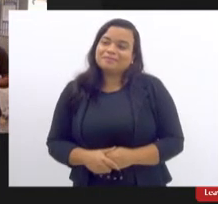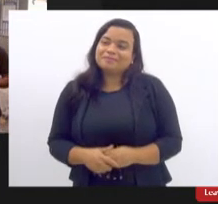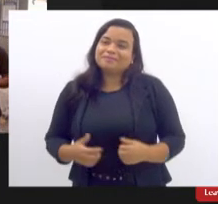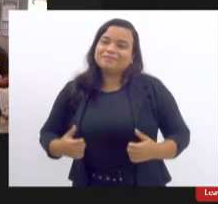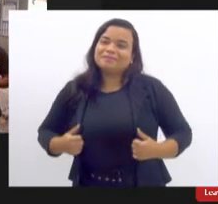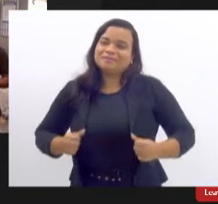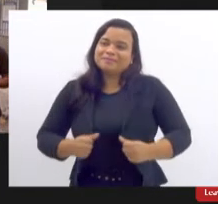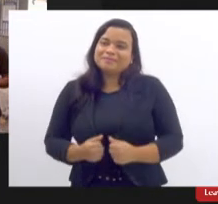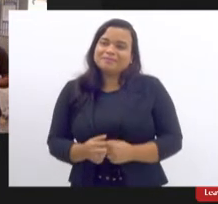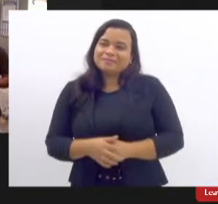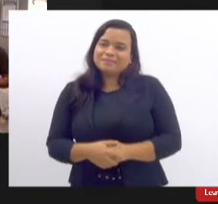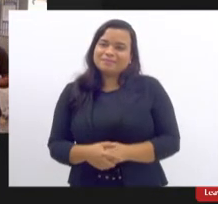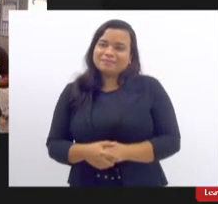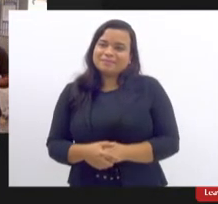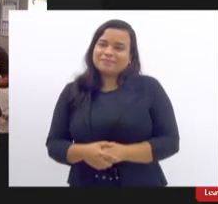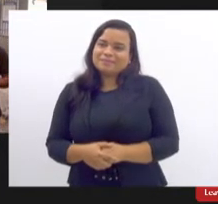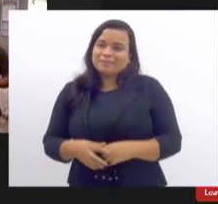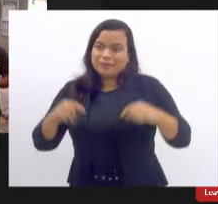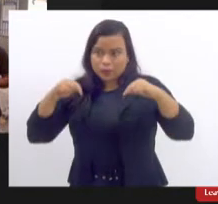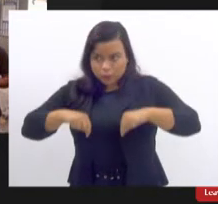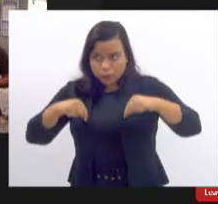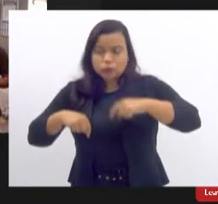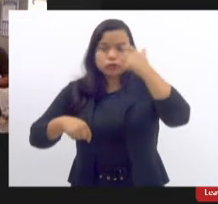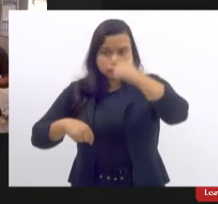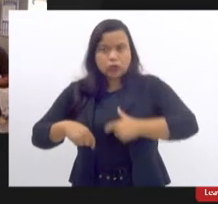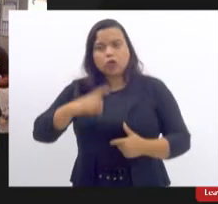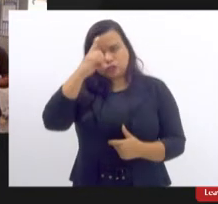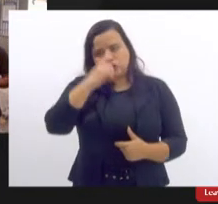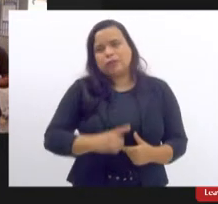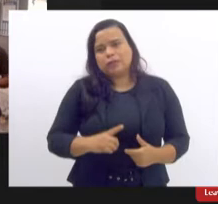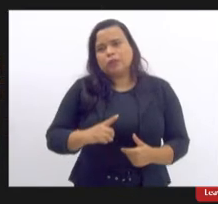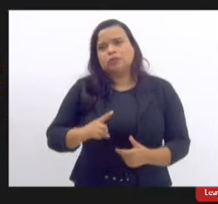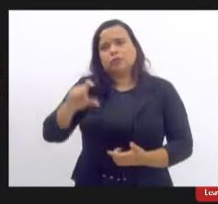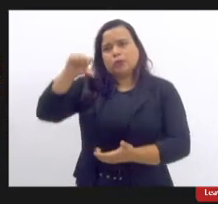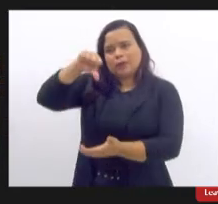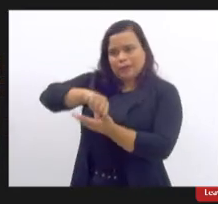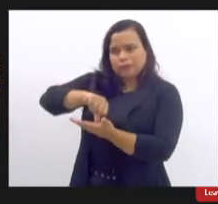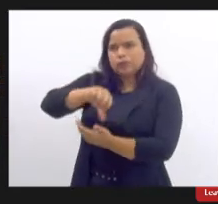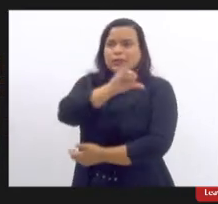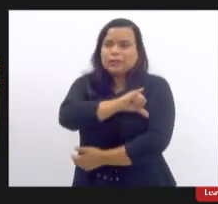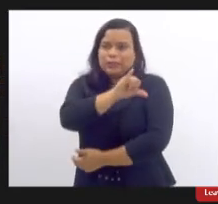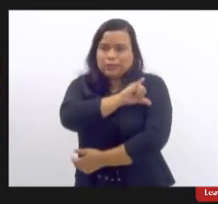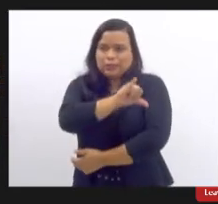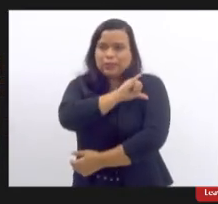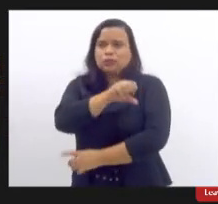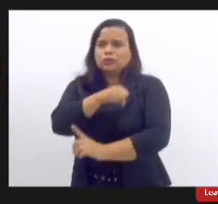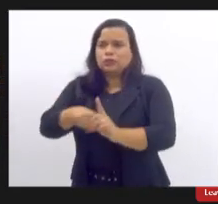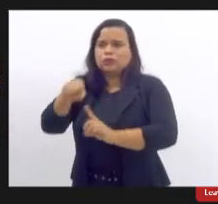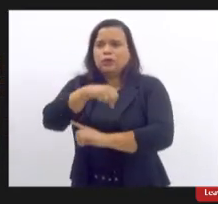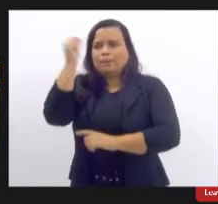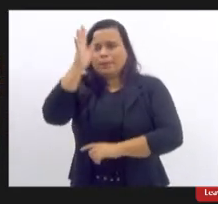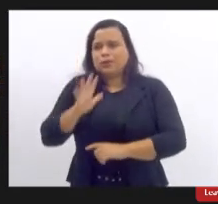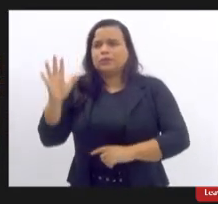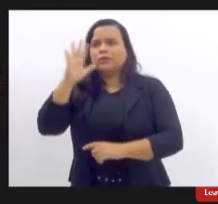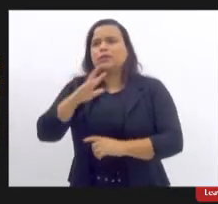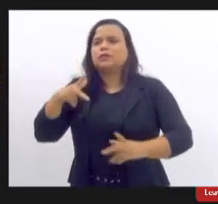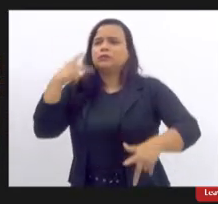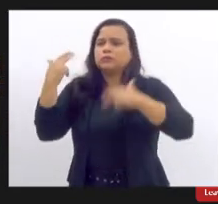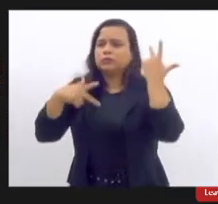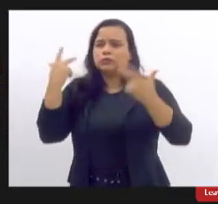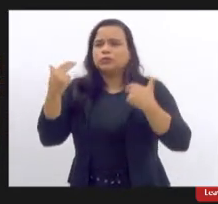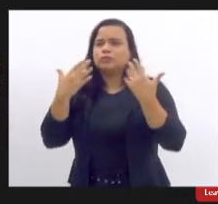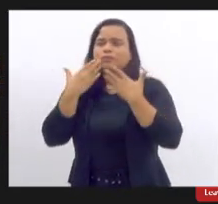atualmente eu sou diretor um dos diretores da regional Rio de Janeiro da sociedade brasileira cirurgia plástica